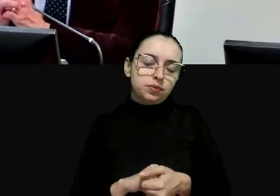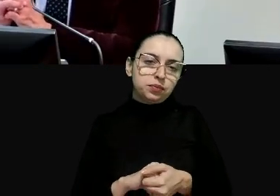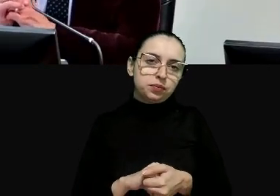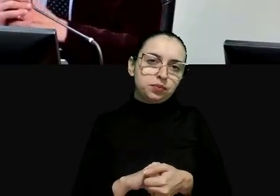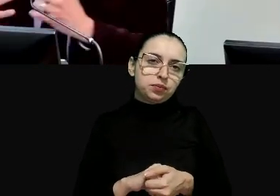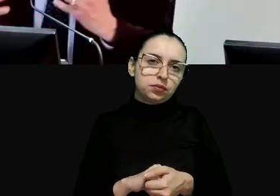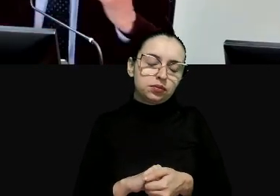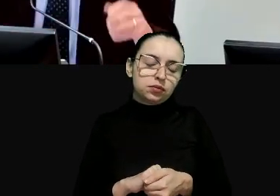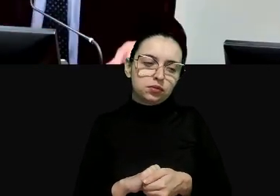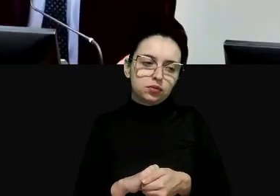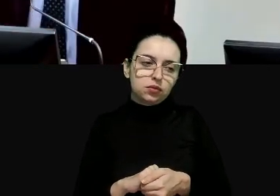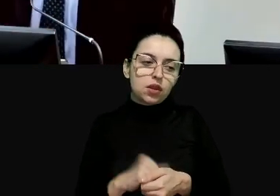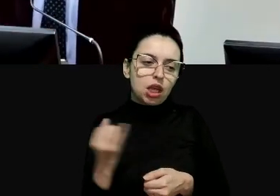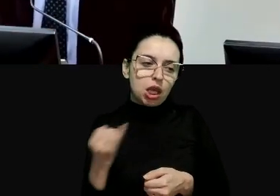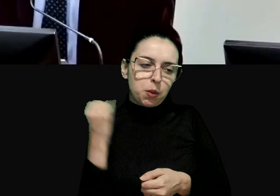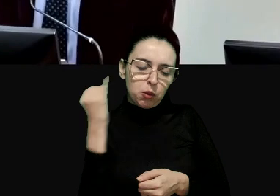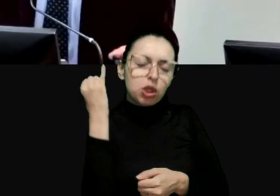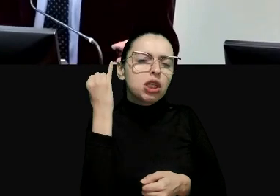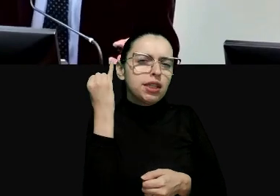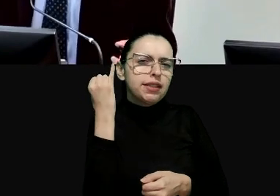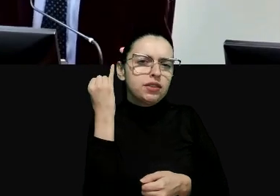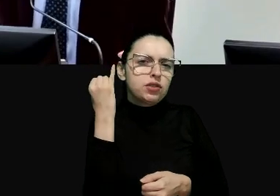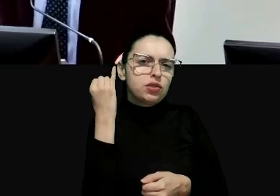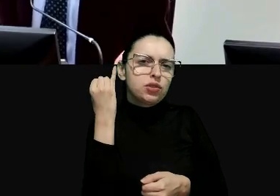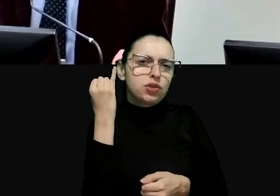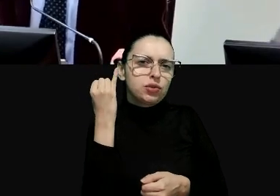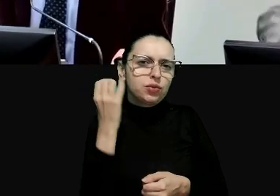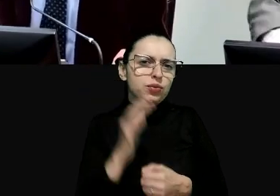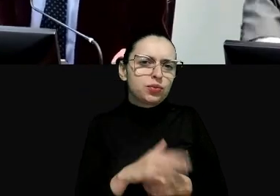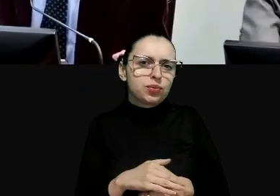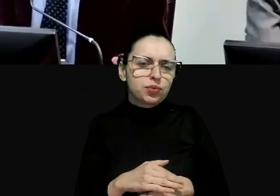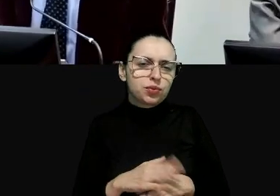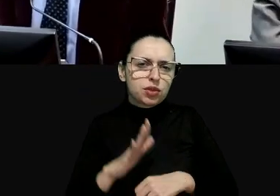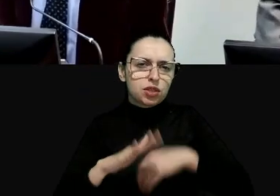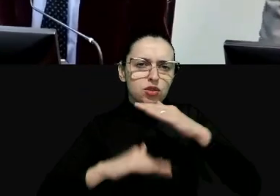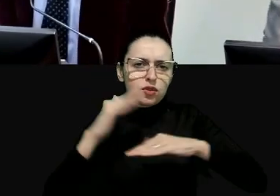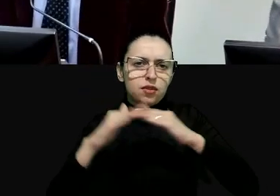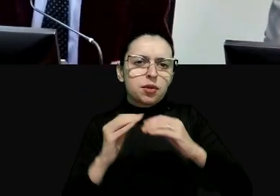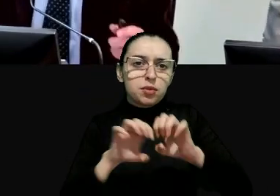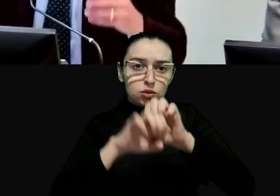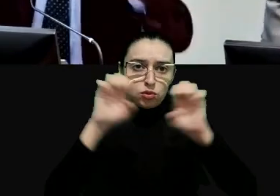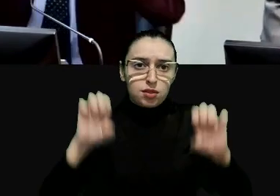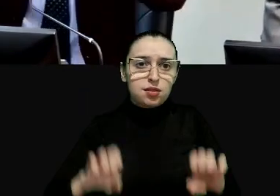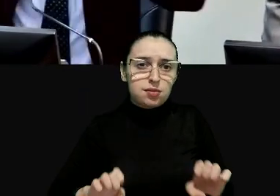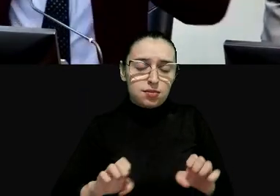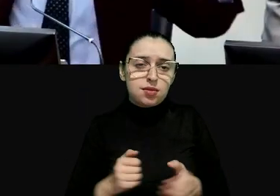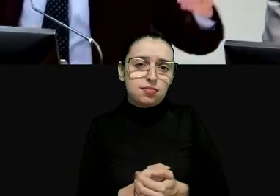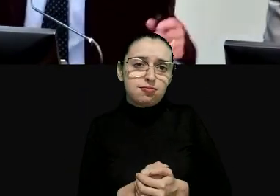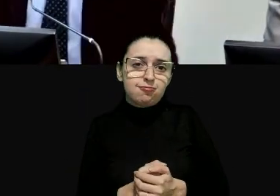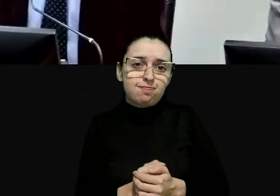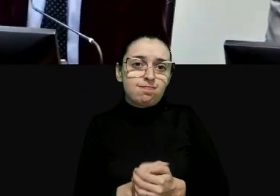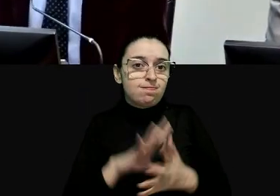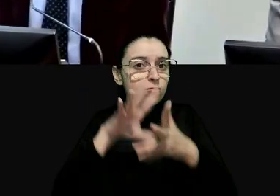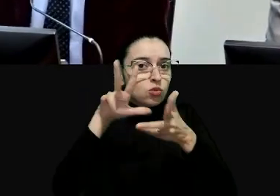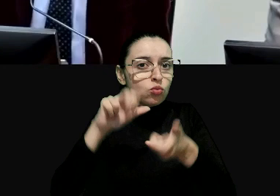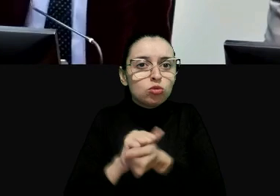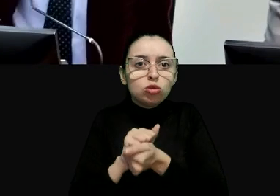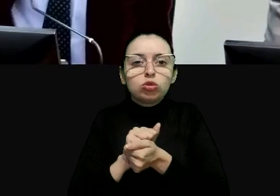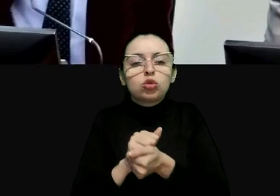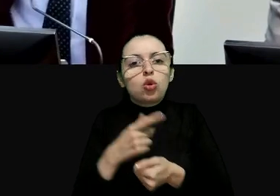juntos e isso é muito importante como tem que desenvolver um sistema porque claro é um sistema plural